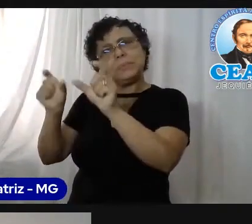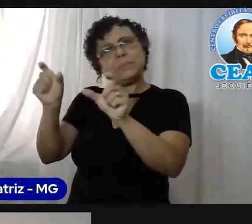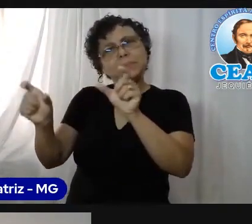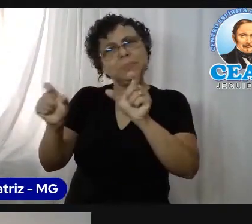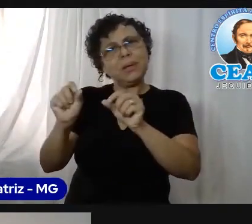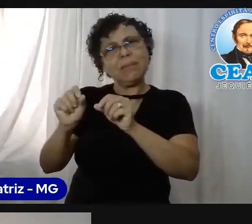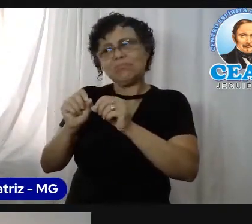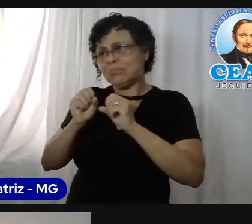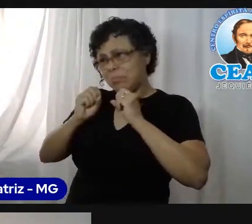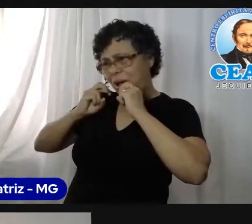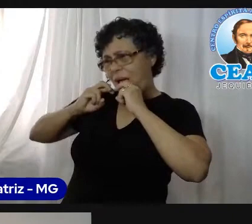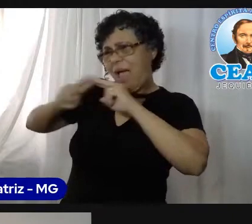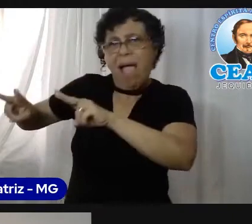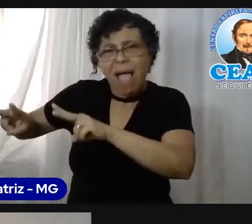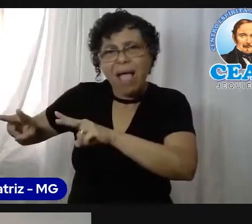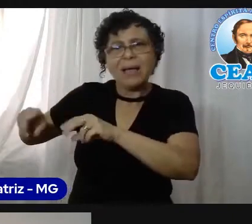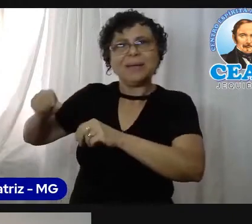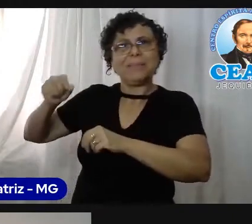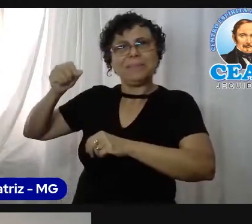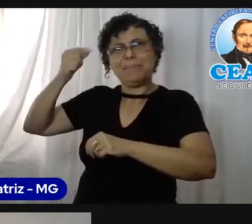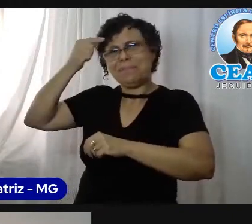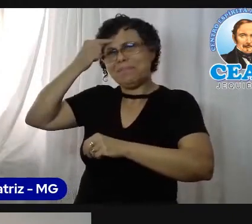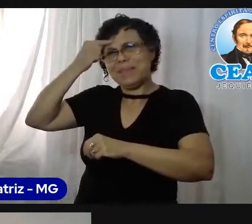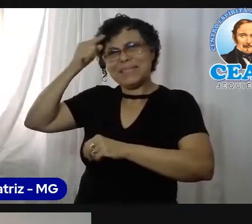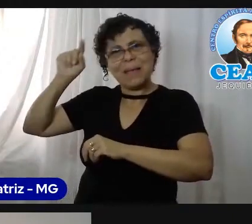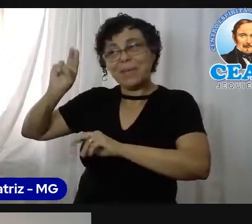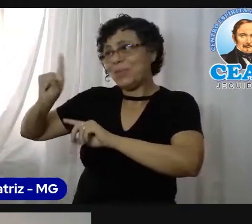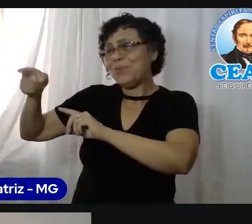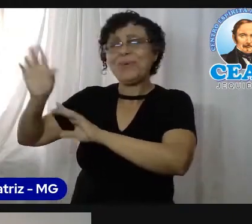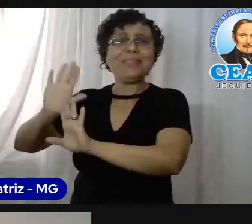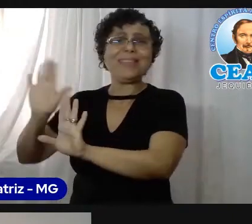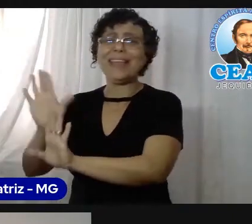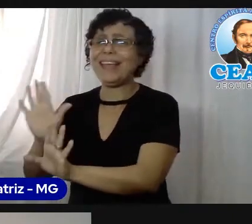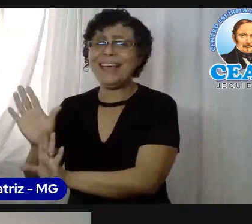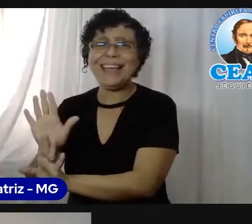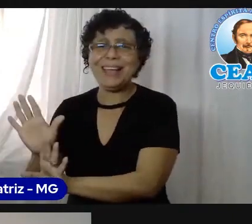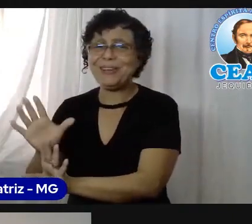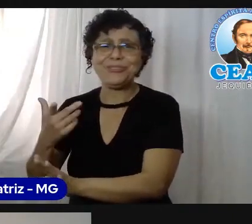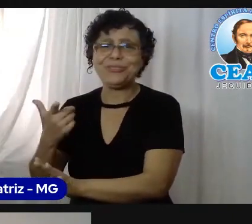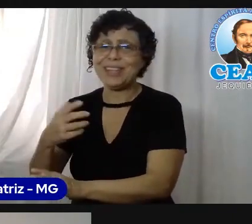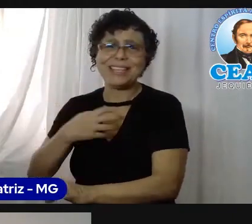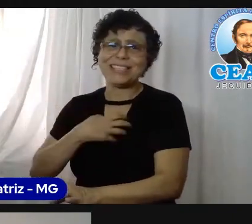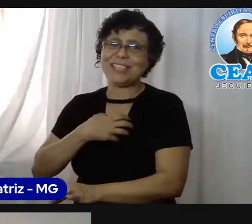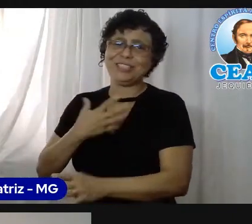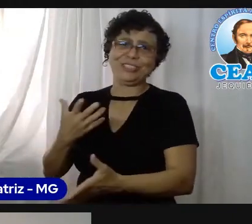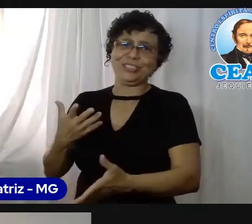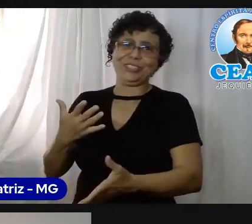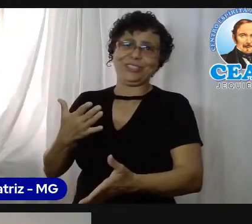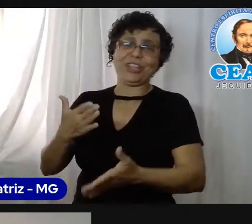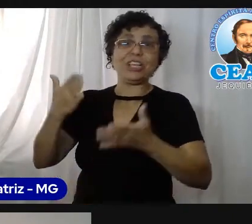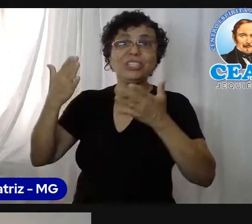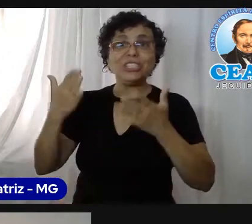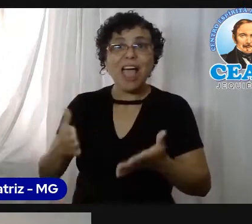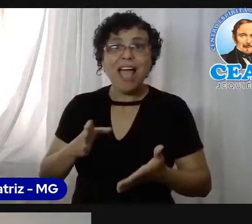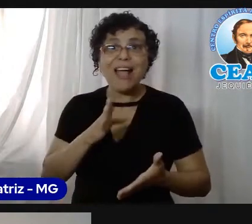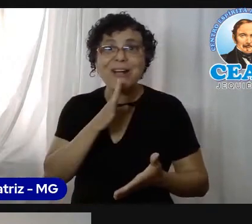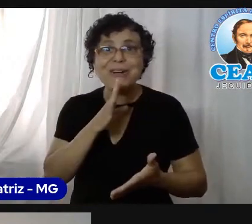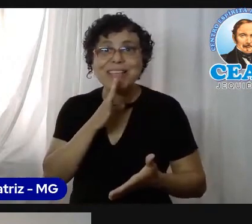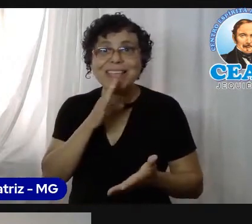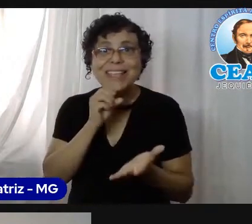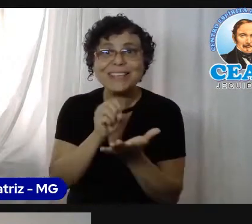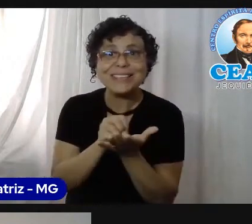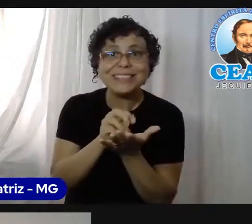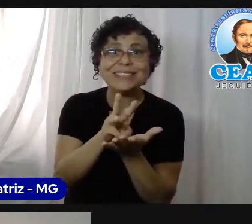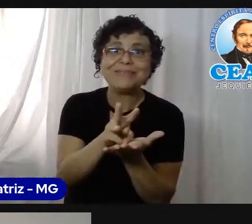agride o pensamento que os outros possuem. Não faz sentido agora que nós possuímos um conhecimento espírita,